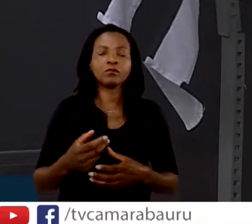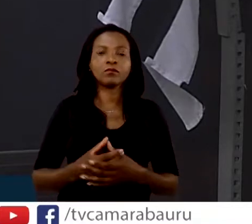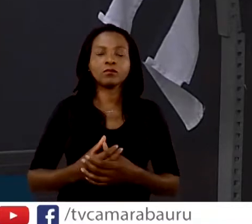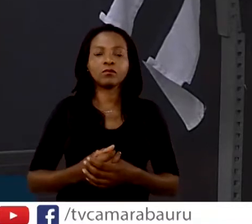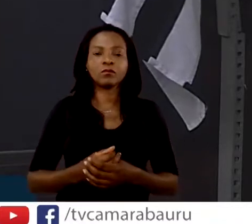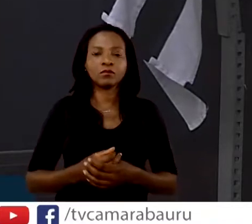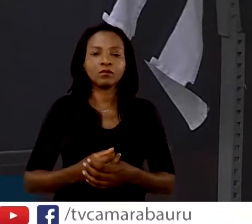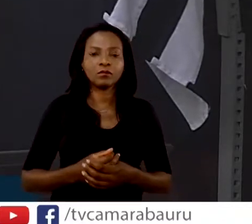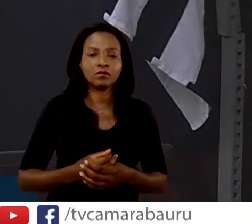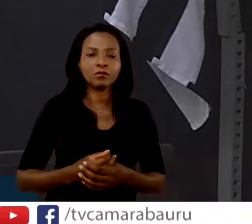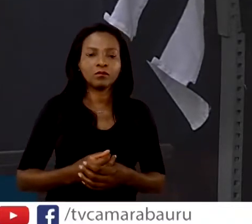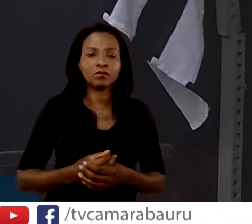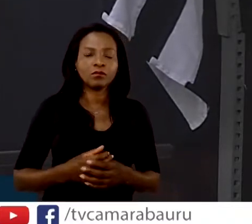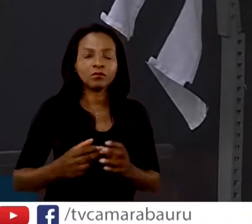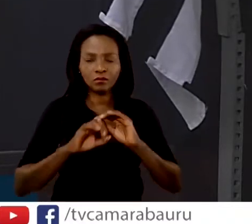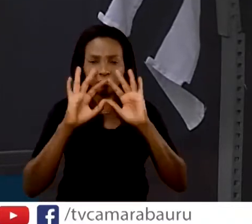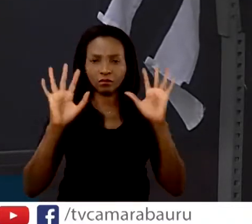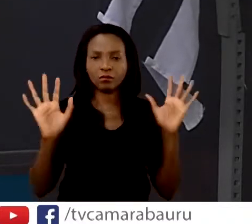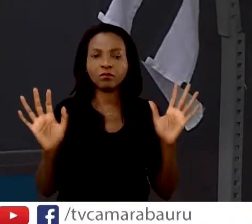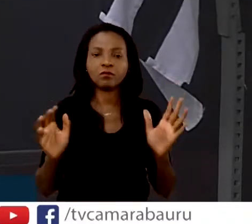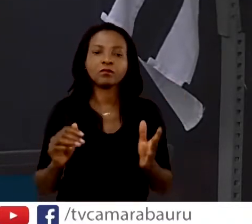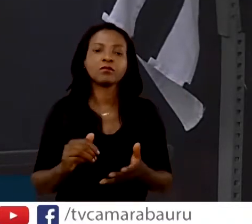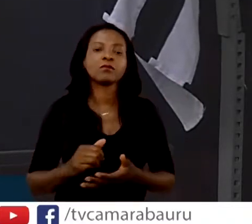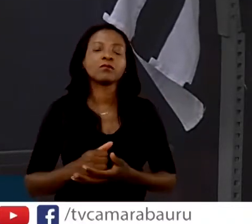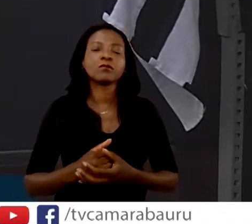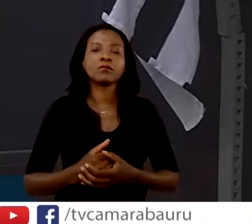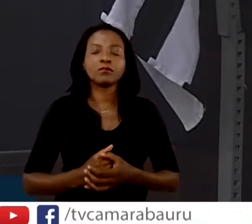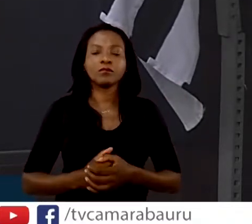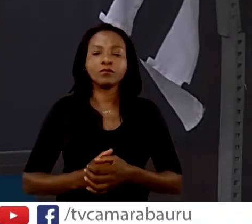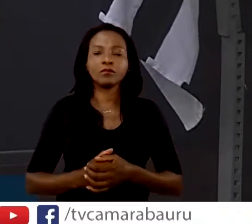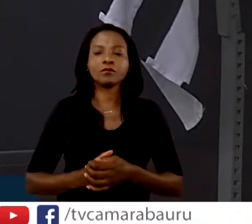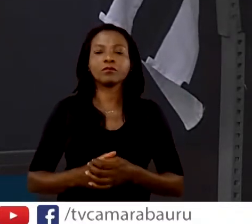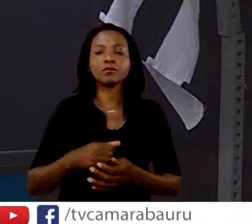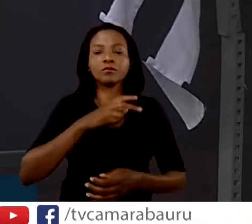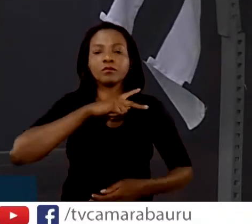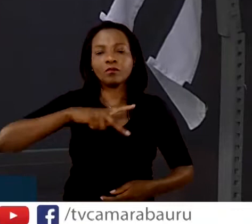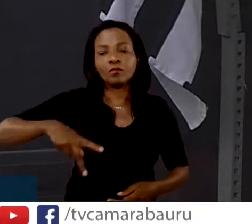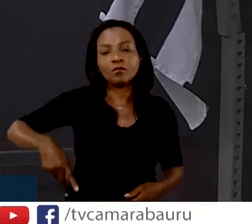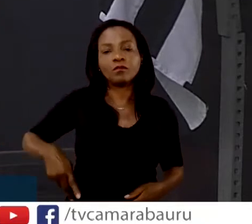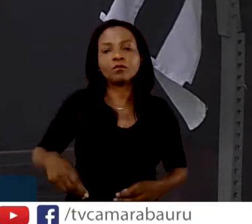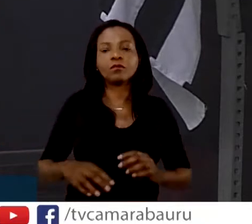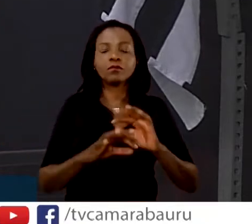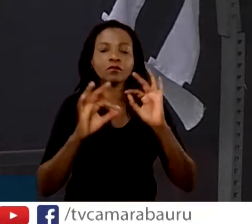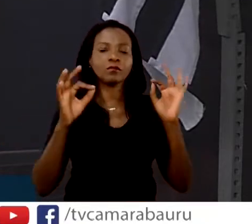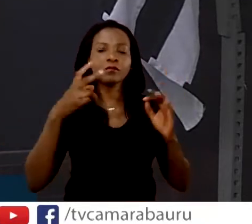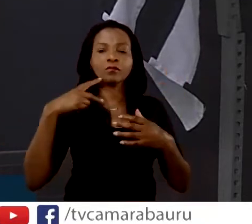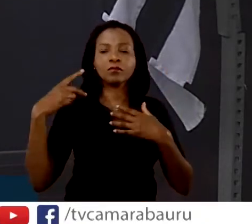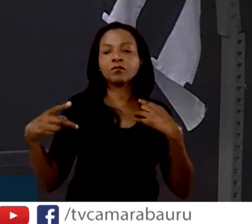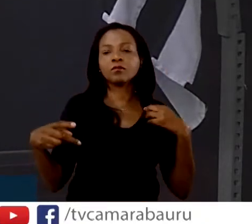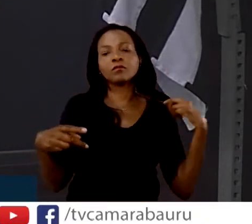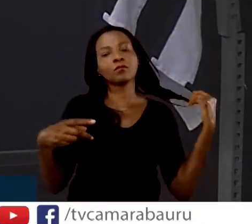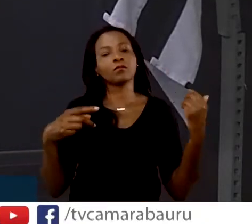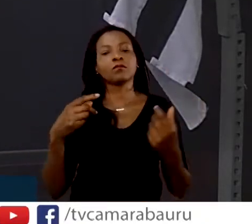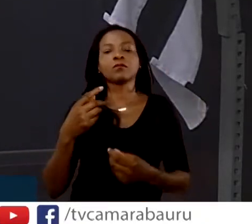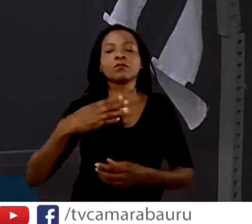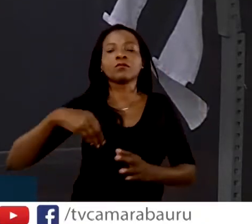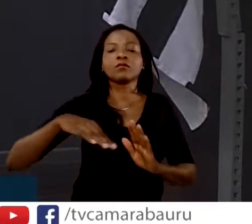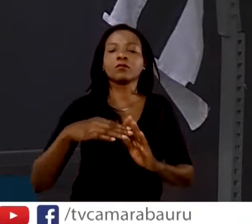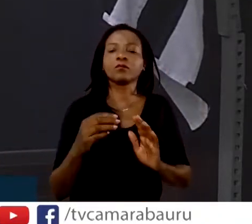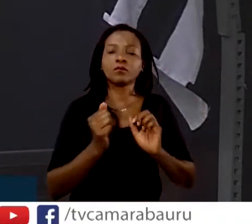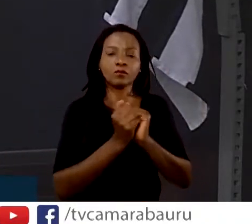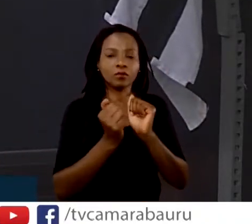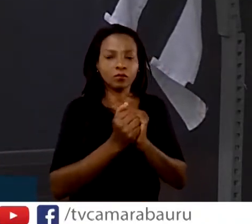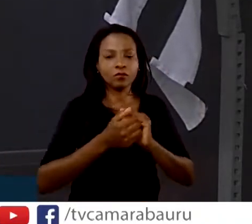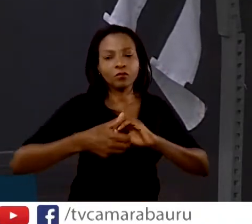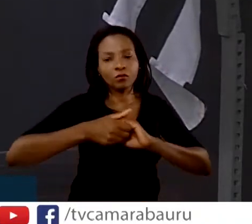forma mais nítida. Senhor presidente, nobres vereadores e a todos que nos acompanham, quero cumprimentar